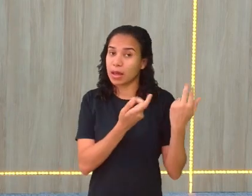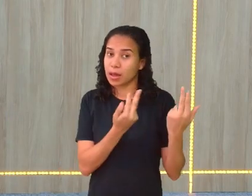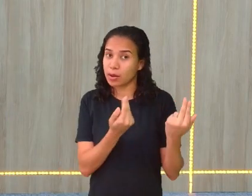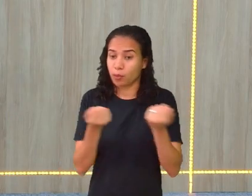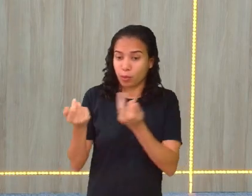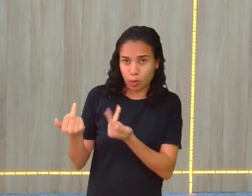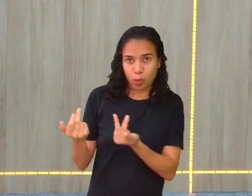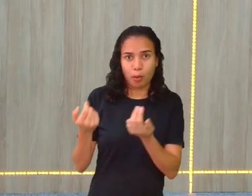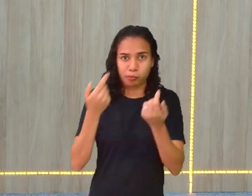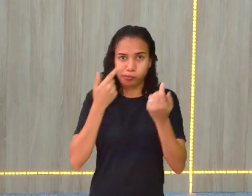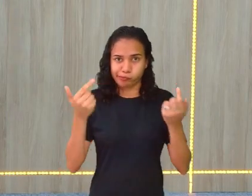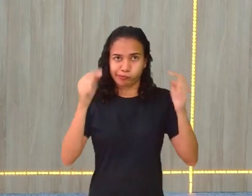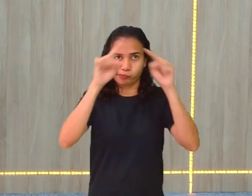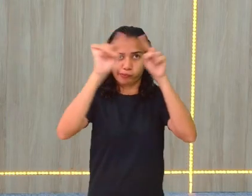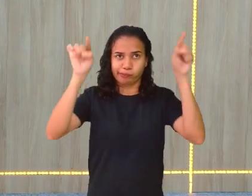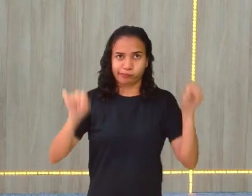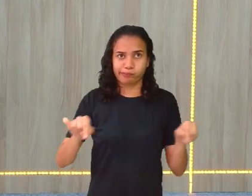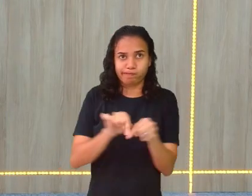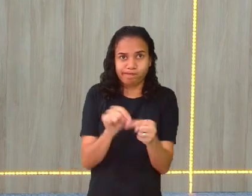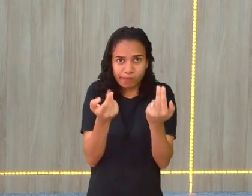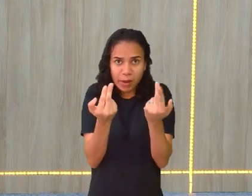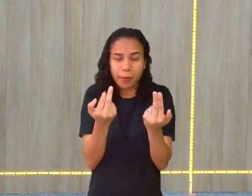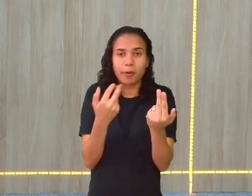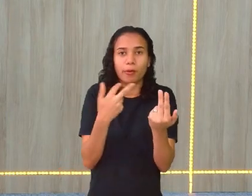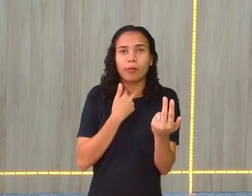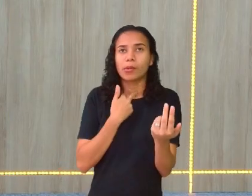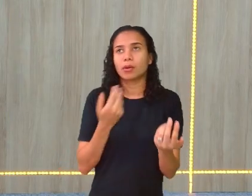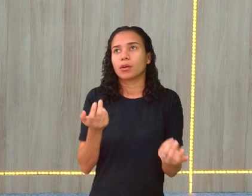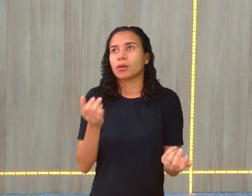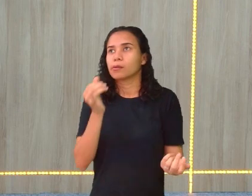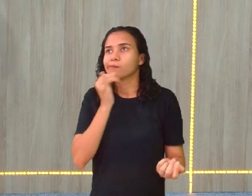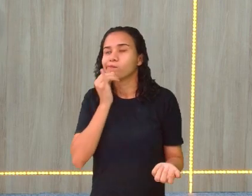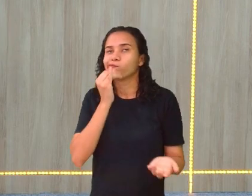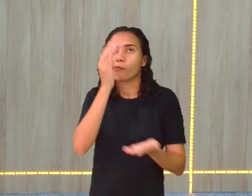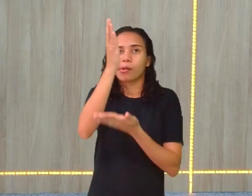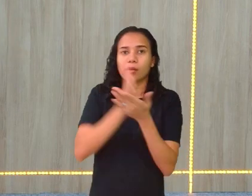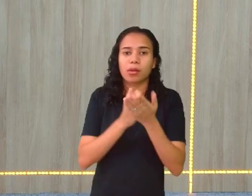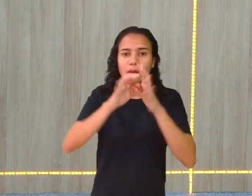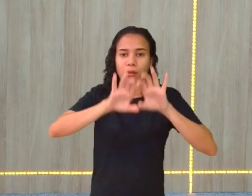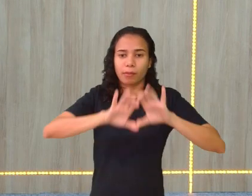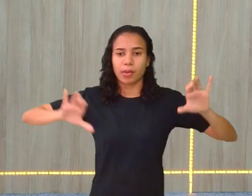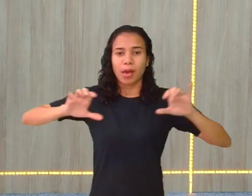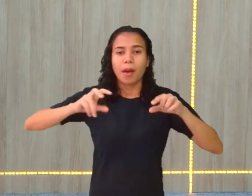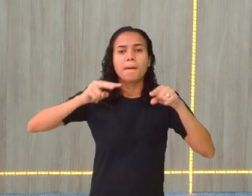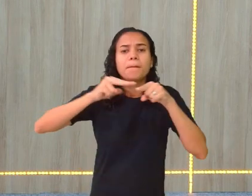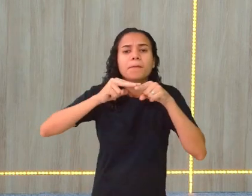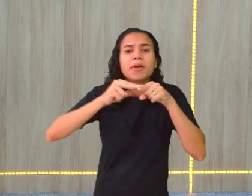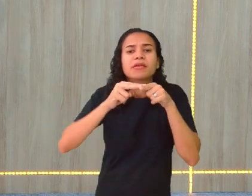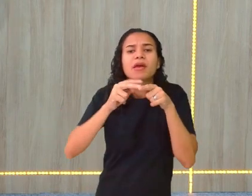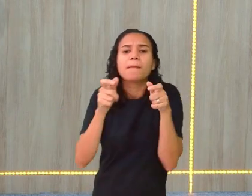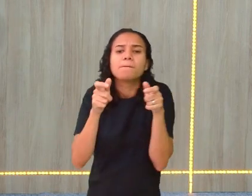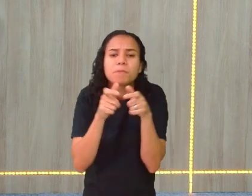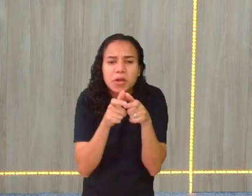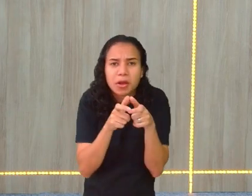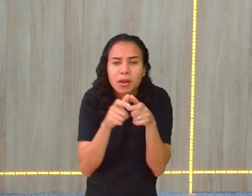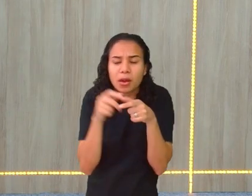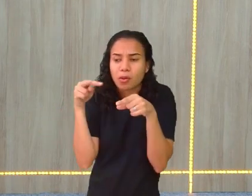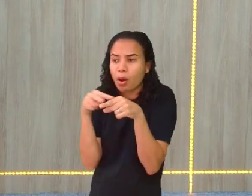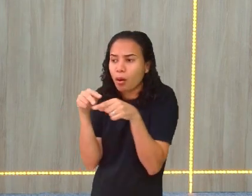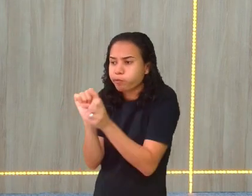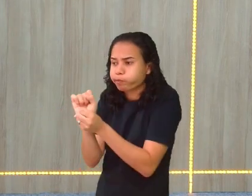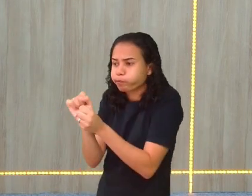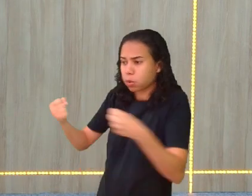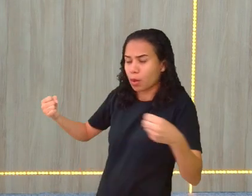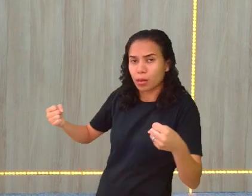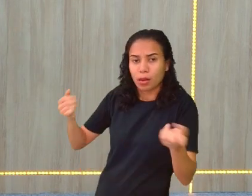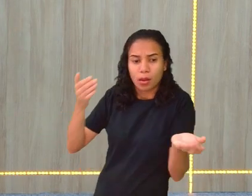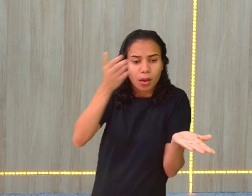tamanho, tá? Não vale, por exemplo, se eu tenho uma pizza pequenininha e tenho uma pizza grande. Se eu